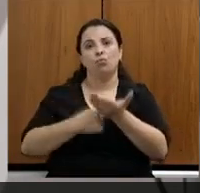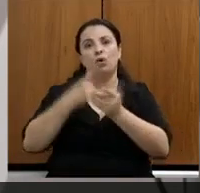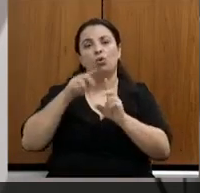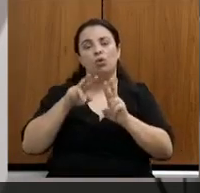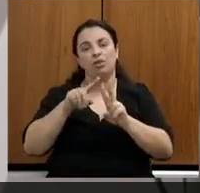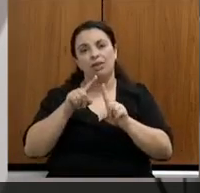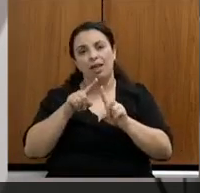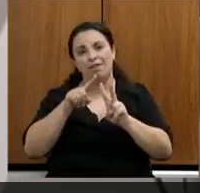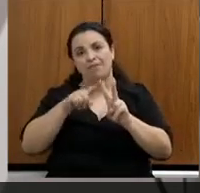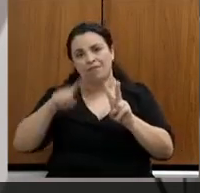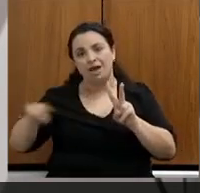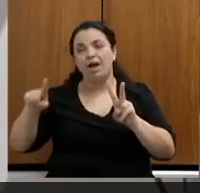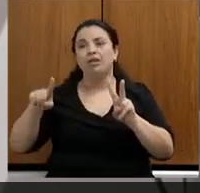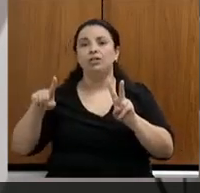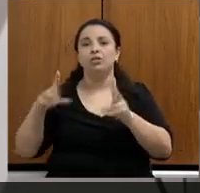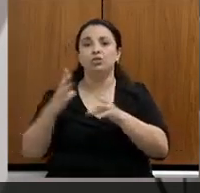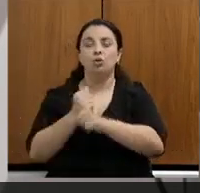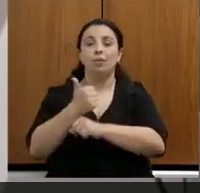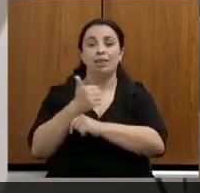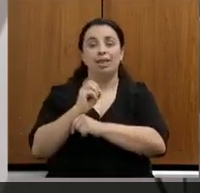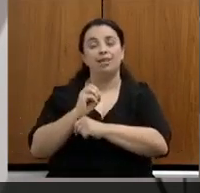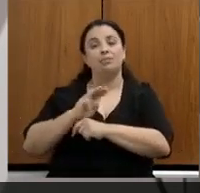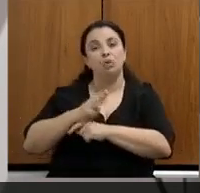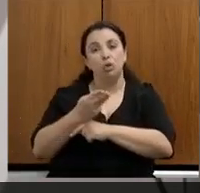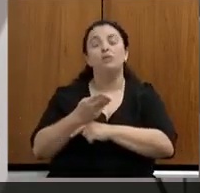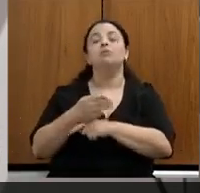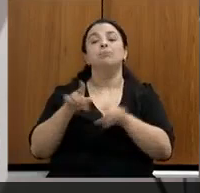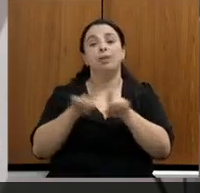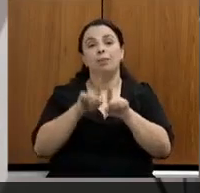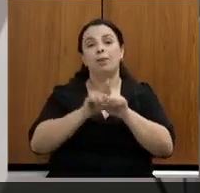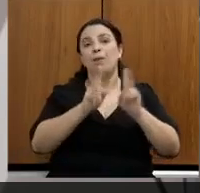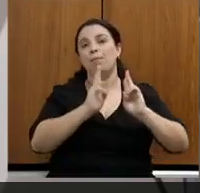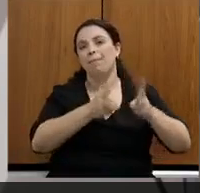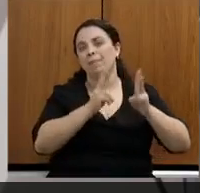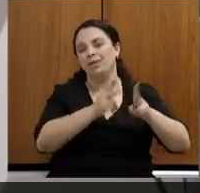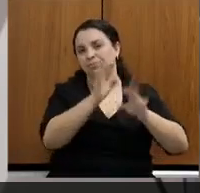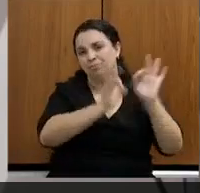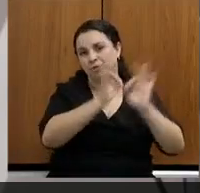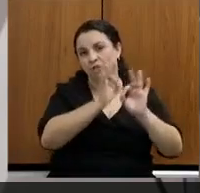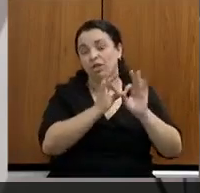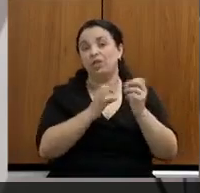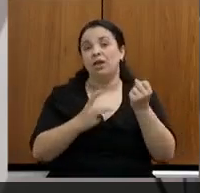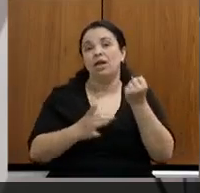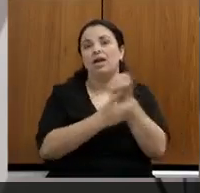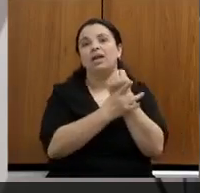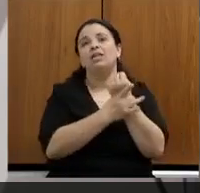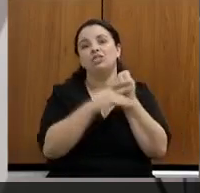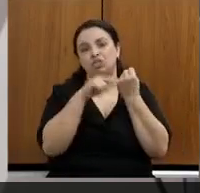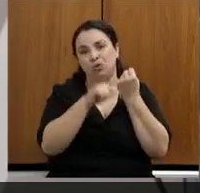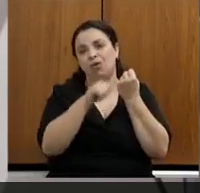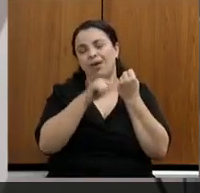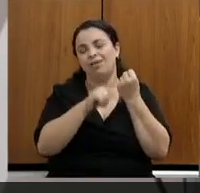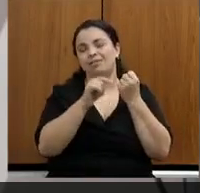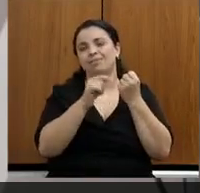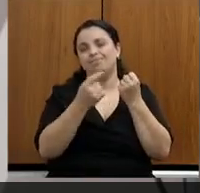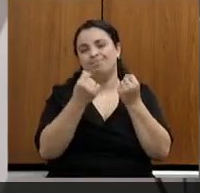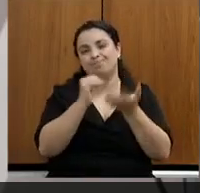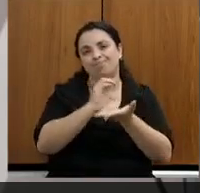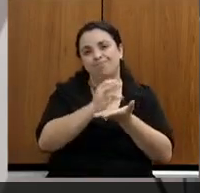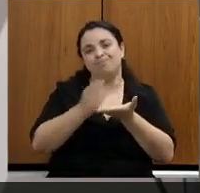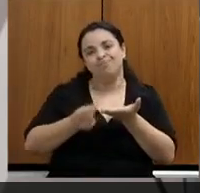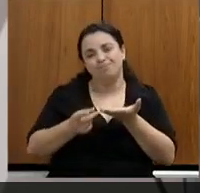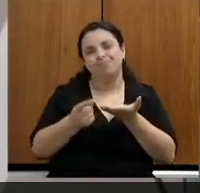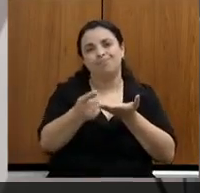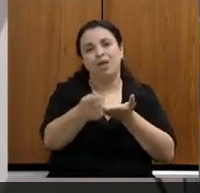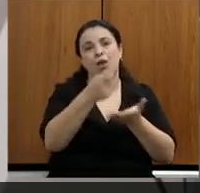10 milhões para o Bolsa Reciclagem, garantindo aí a perenidade da aplicação desse recurso e o pagamento aos